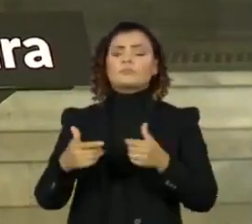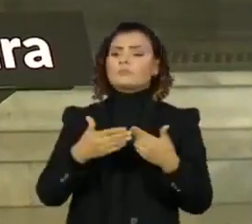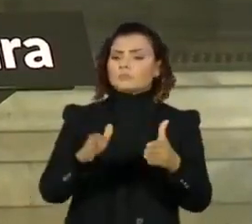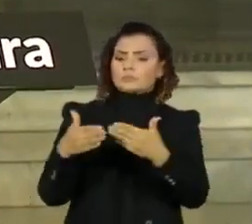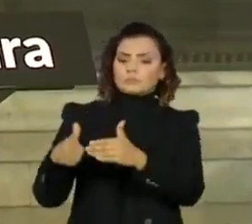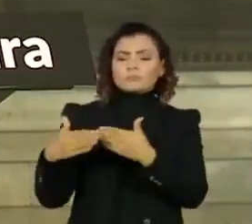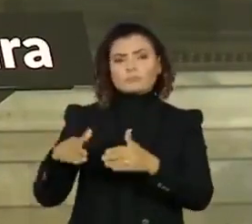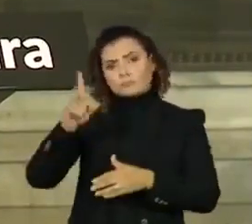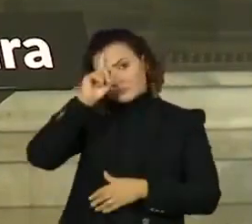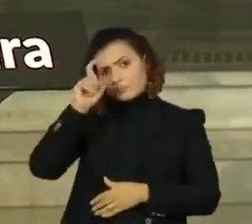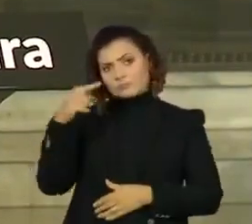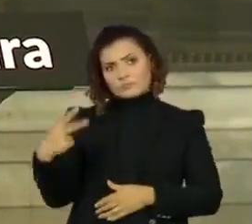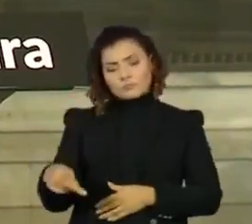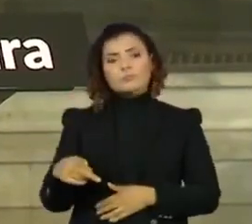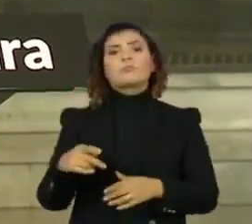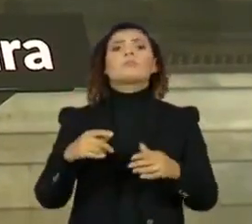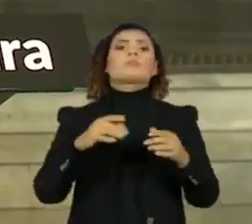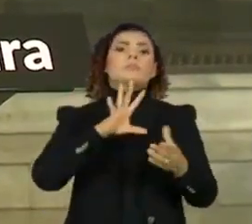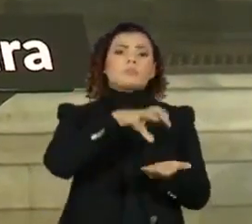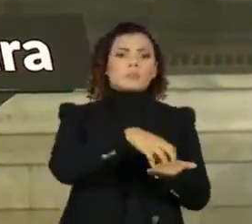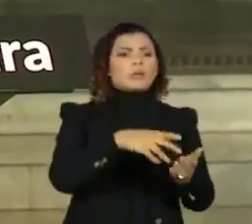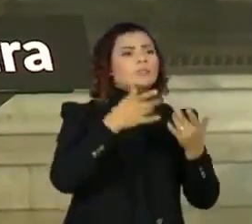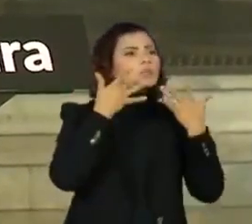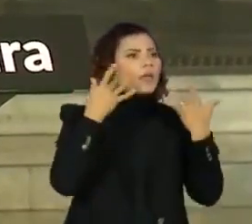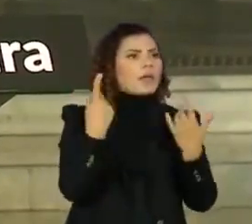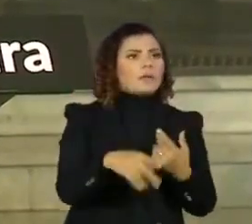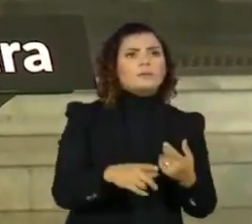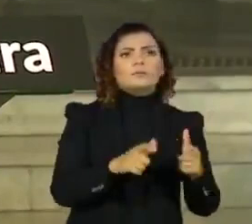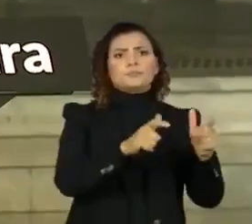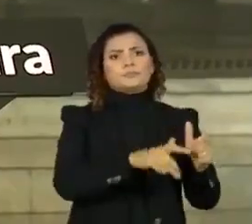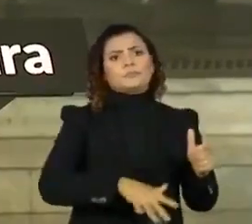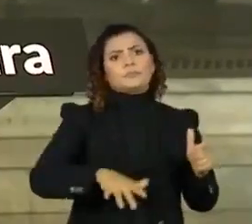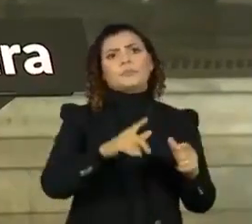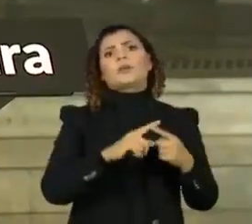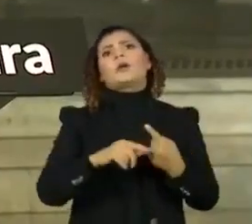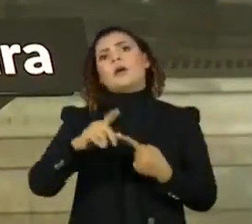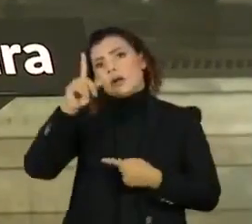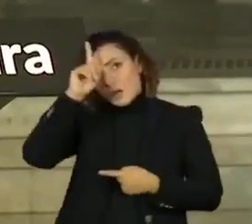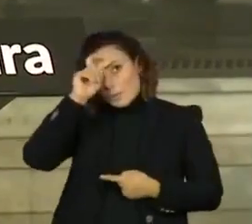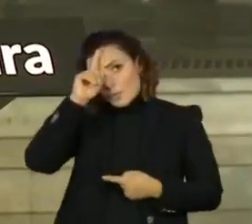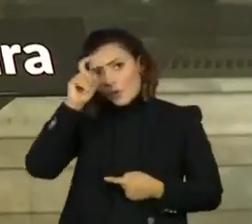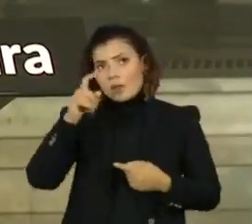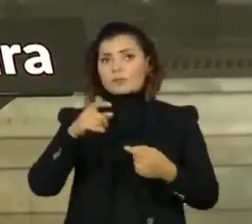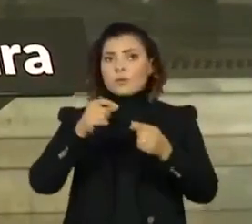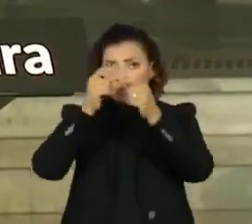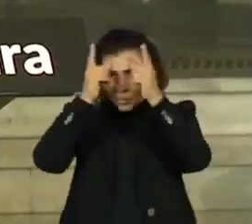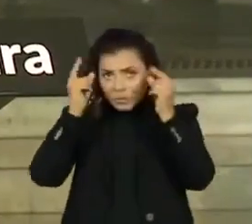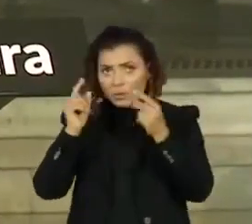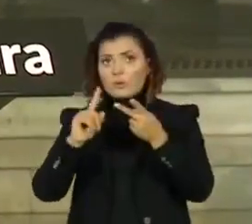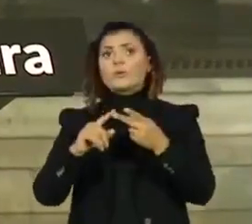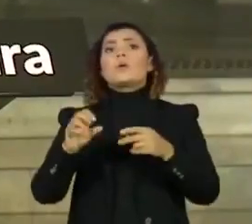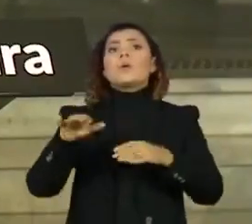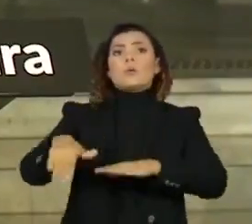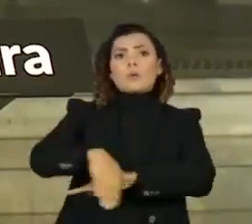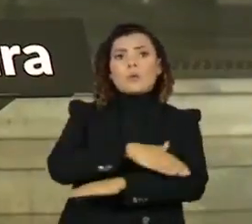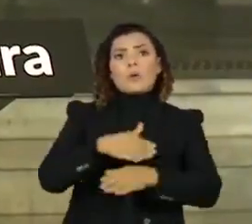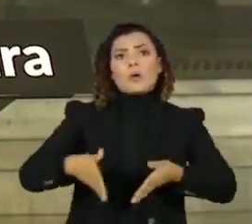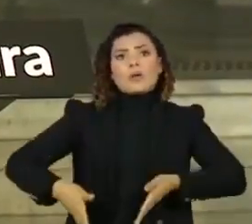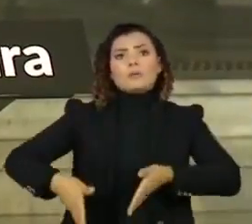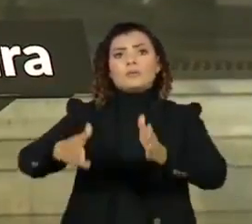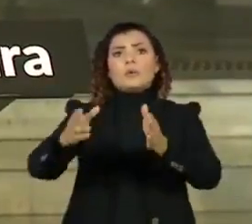hospitais, sejam nos anfiteatros, sejam nos ambulatórios e sejam nos corredores.